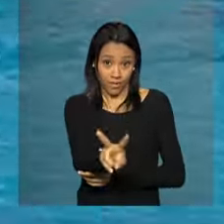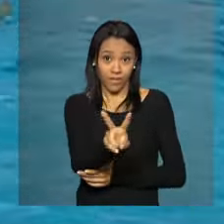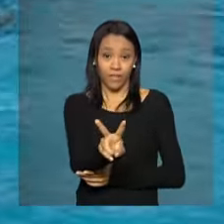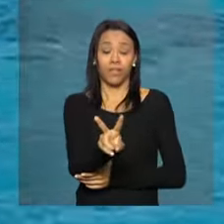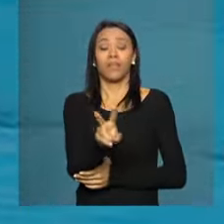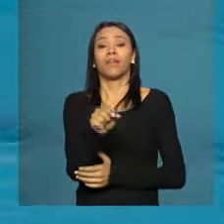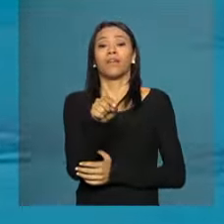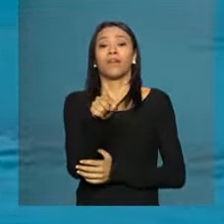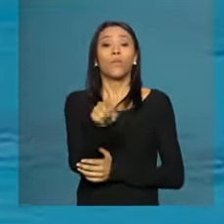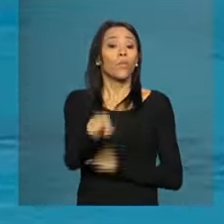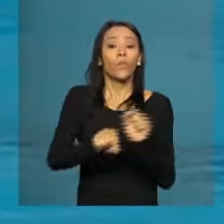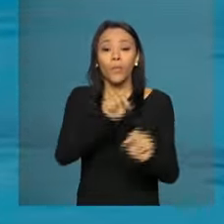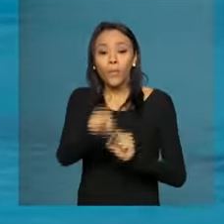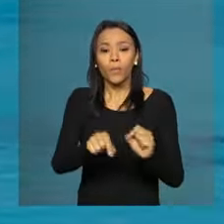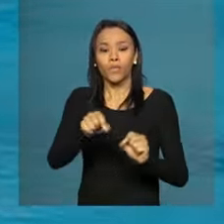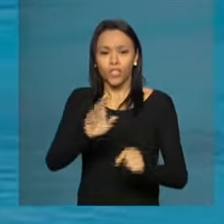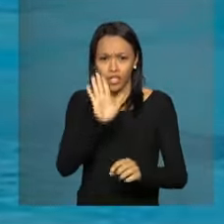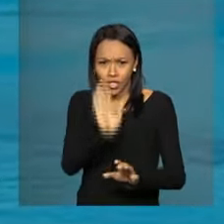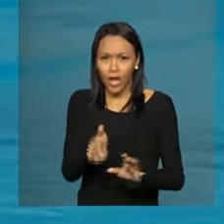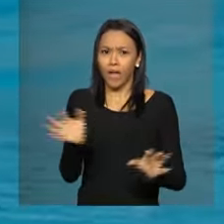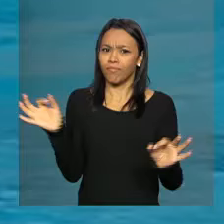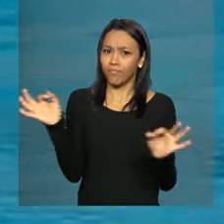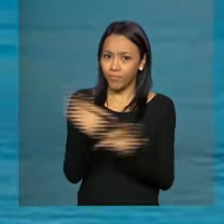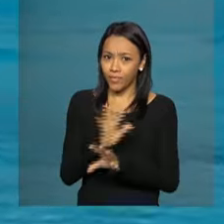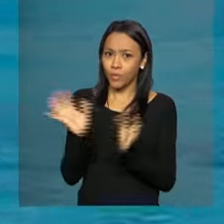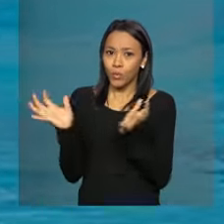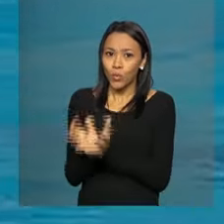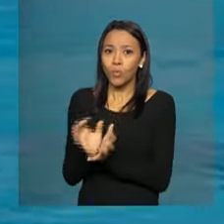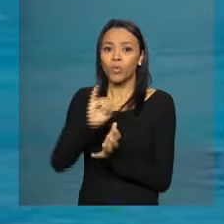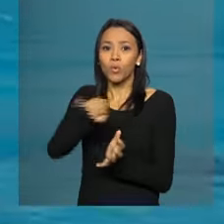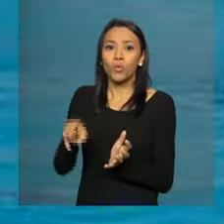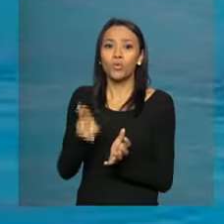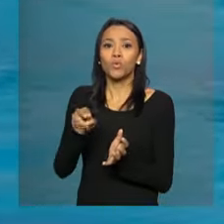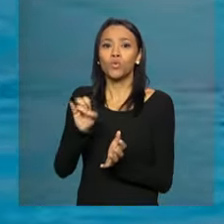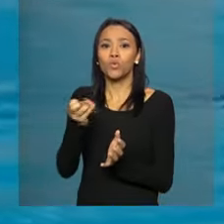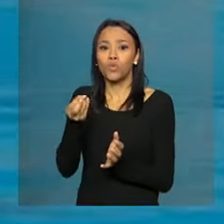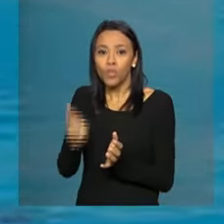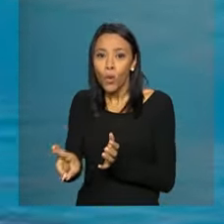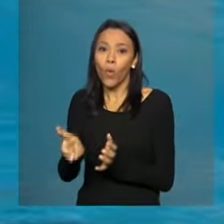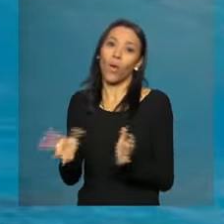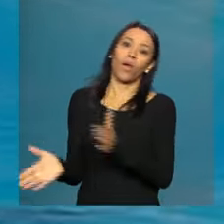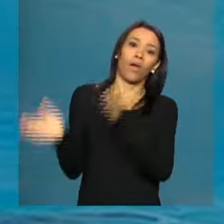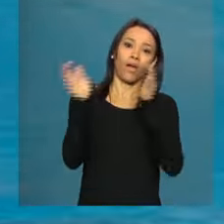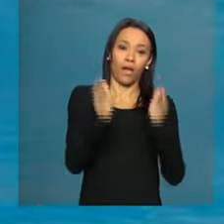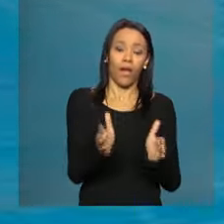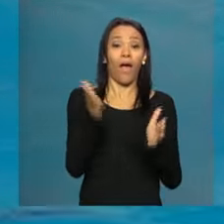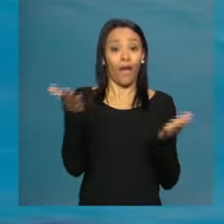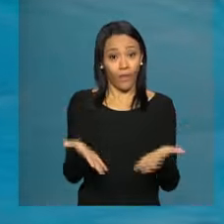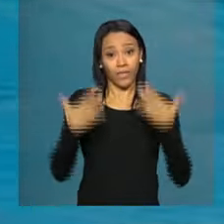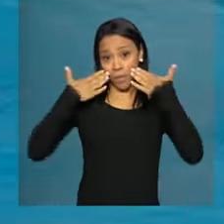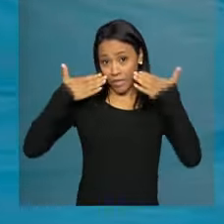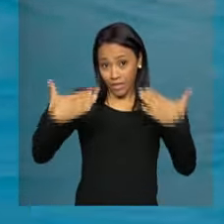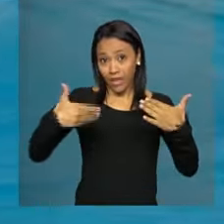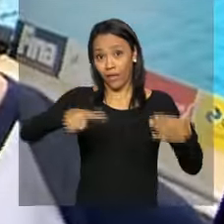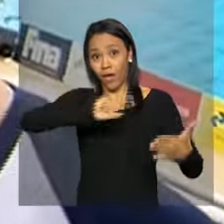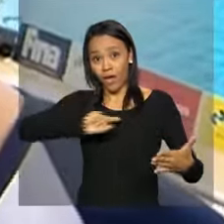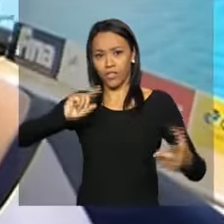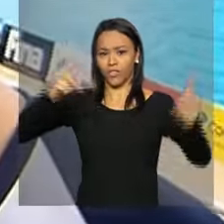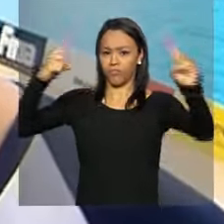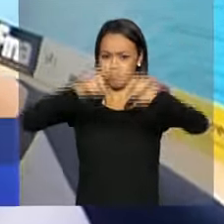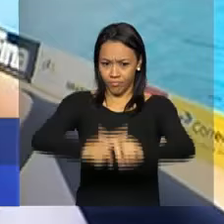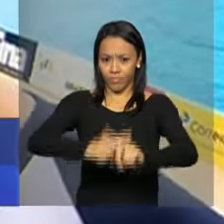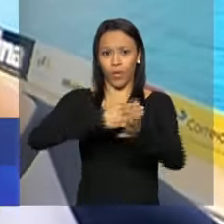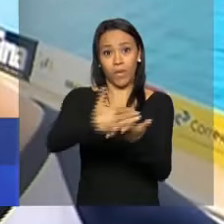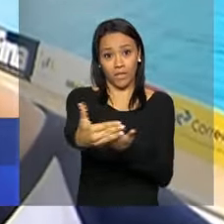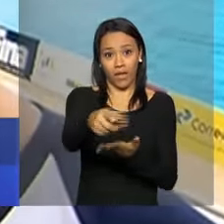Paineiras, acabaram de deixar a categoria Júnior do Nado Sincronizado e se apresentaram antes da competição começar. A gente está com toda